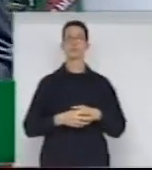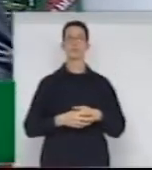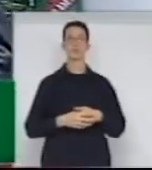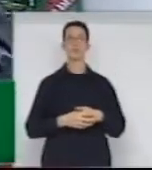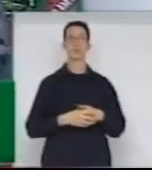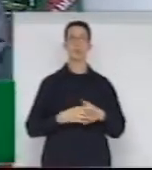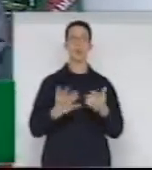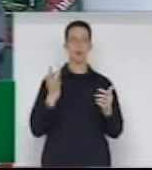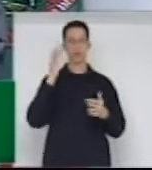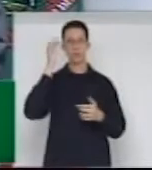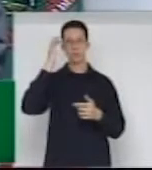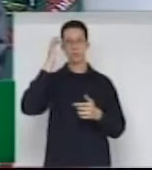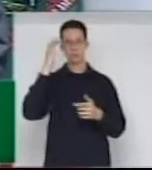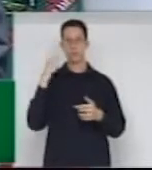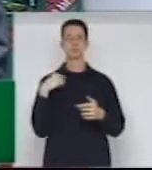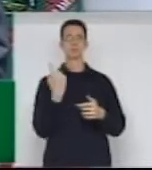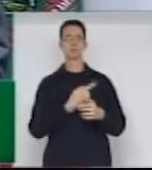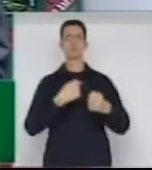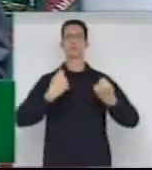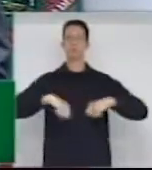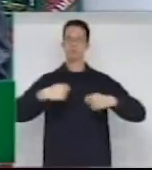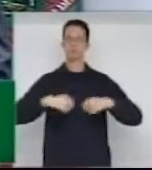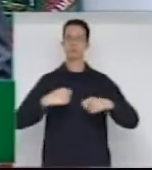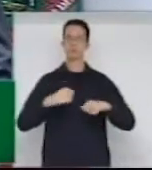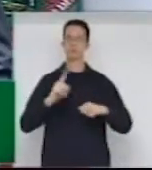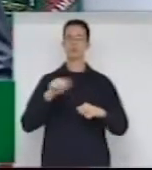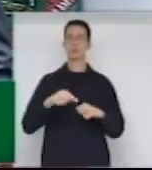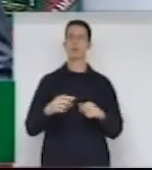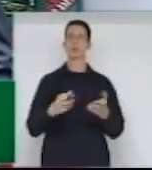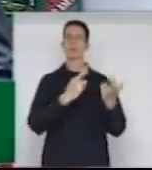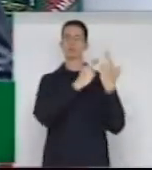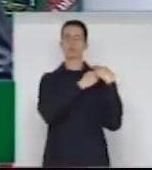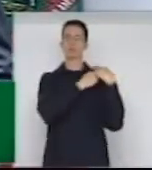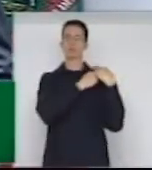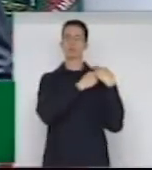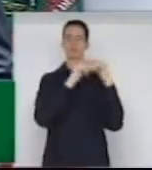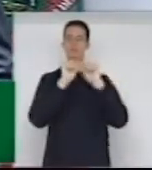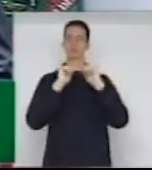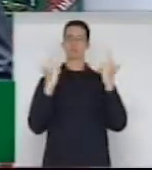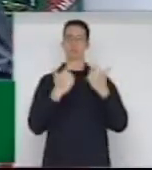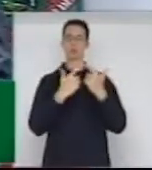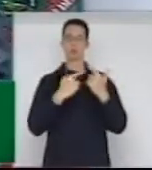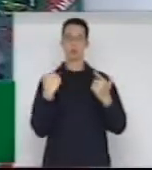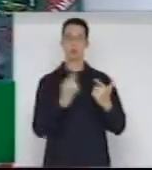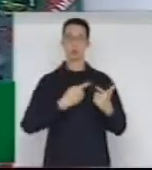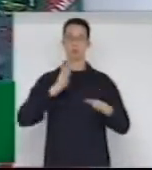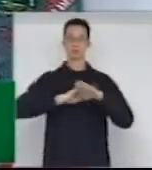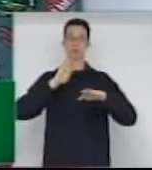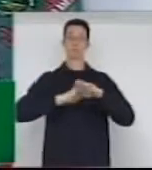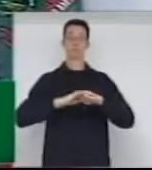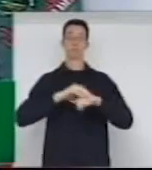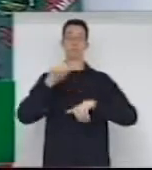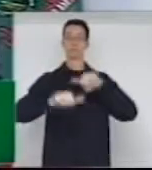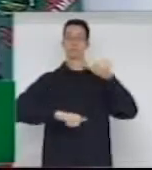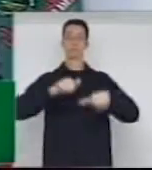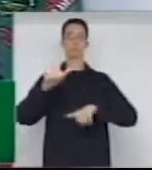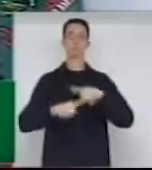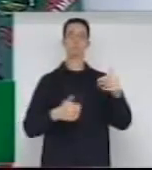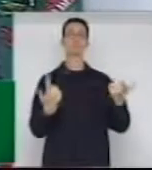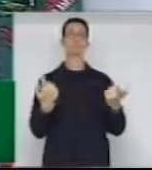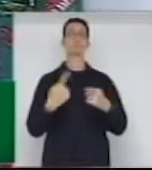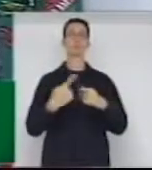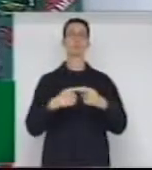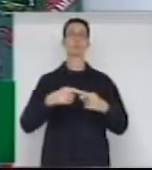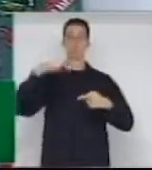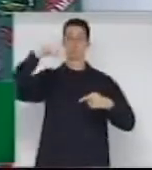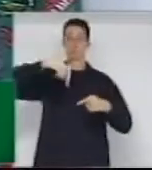tomar isso como uma questão do parlamento. Nós precisamos mudar. Afinal de contas, foi